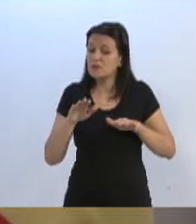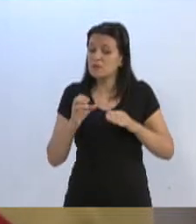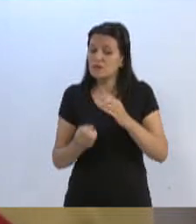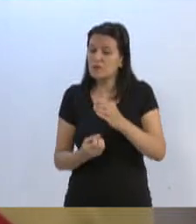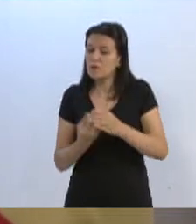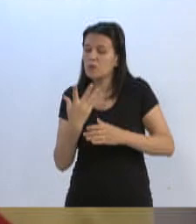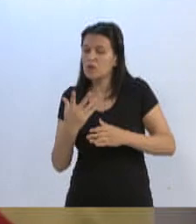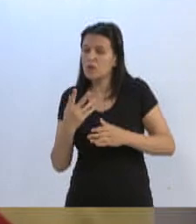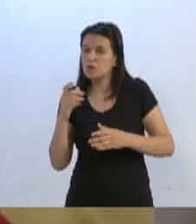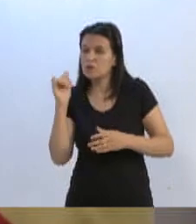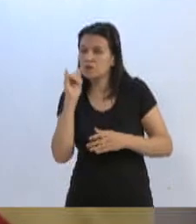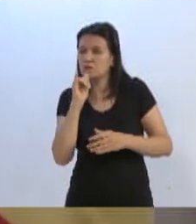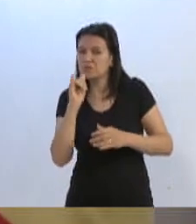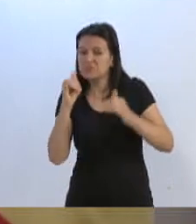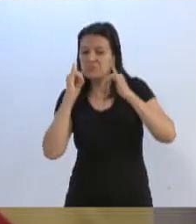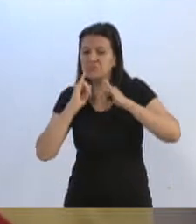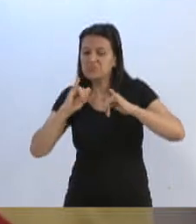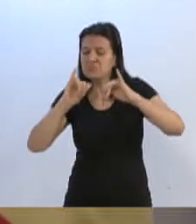não quero aqui, absolutamente,